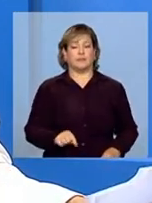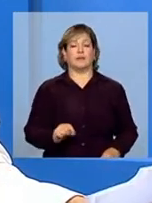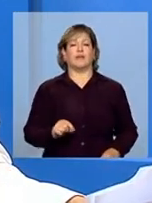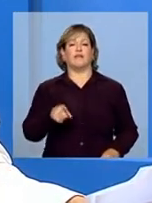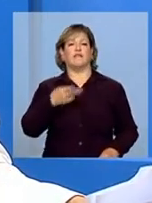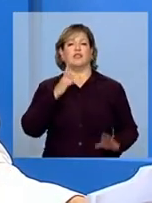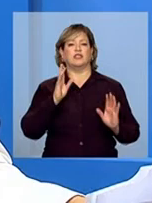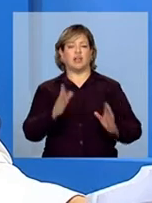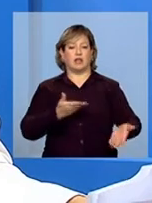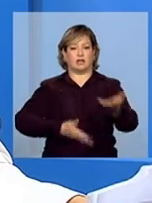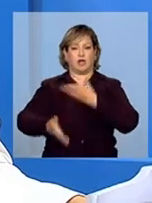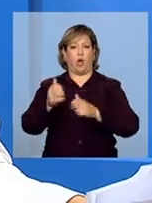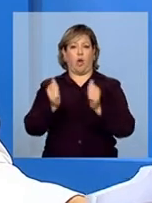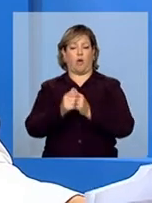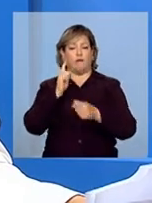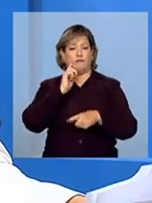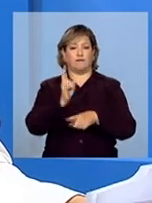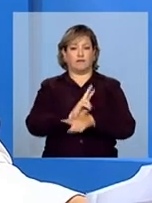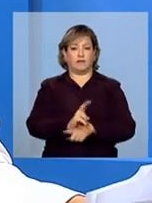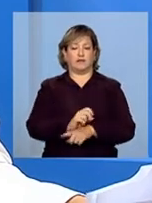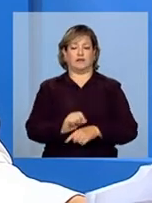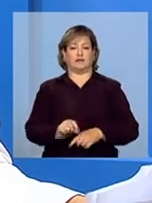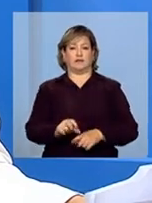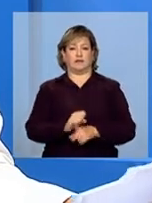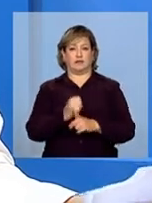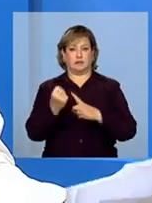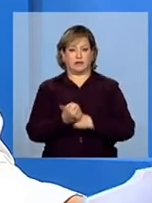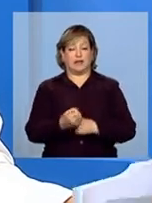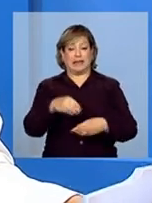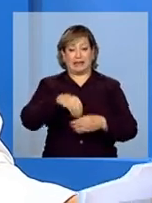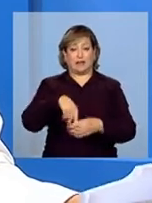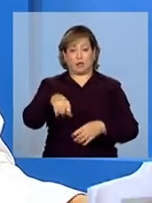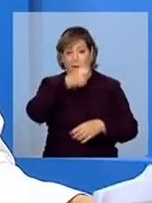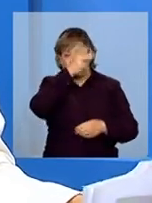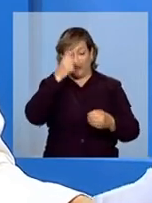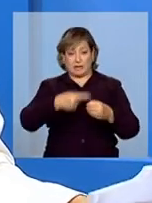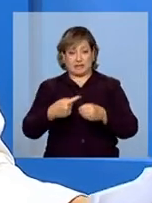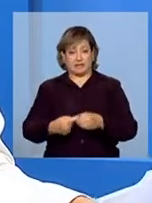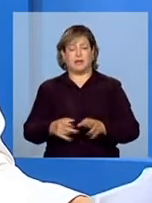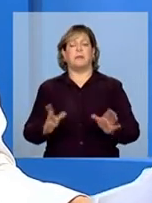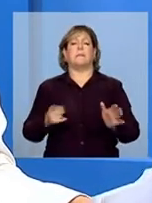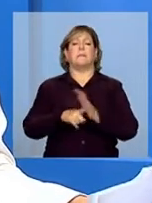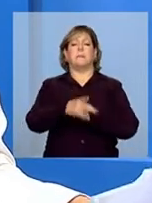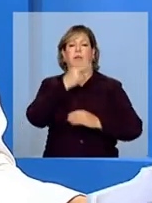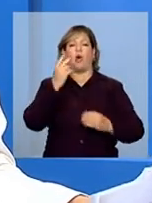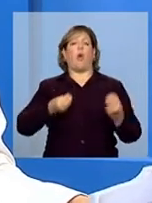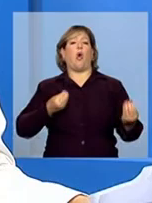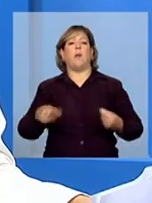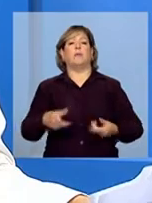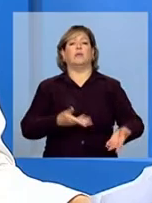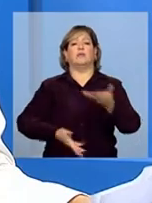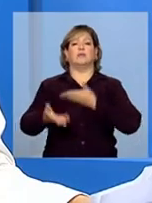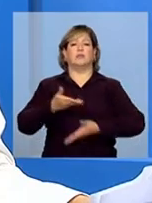social. Então, no município, aí a pessoa pergunta, como é que vai se dar esse fluxo?